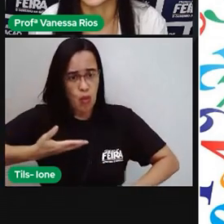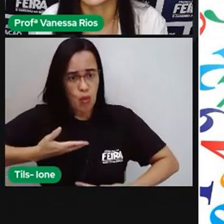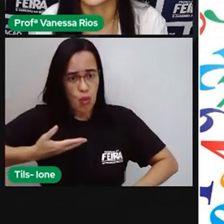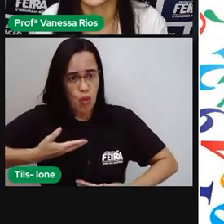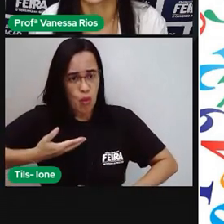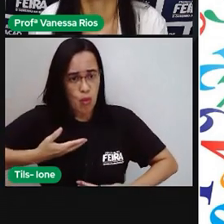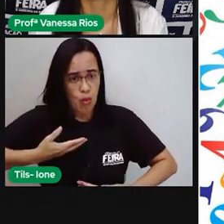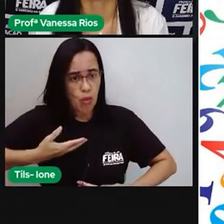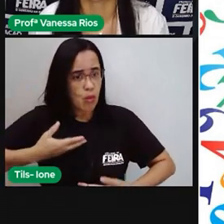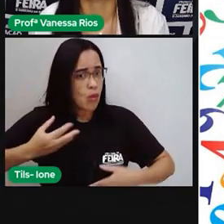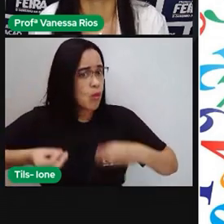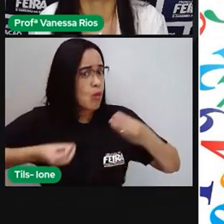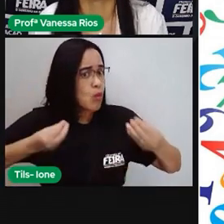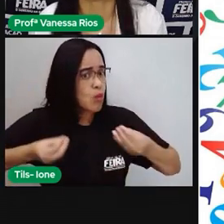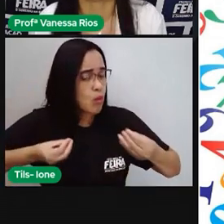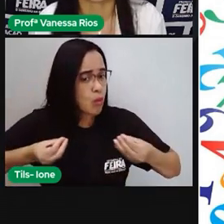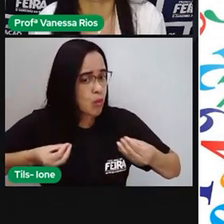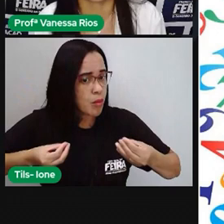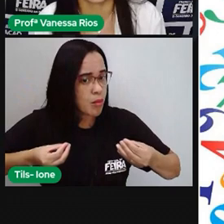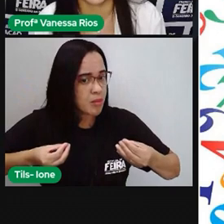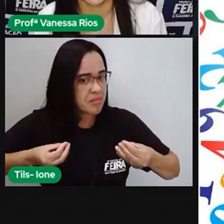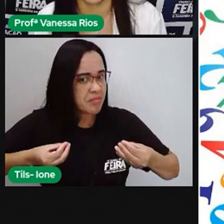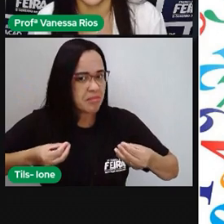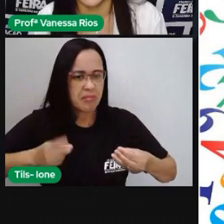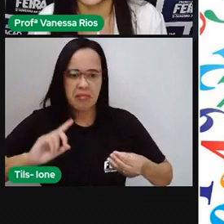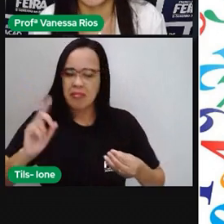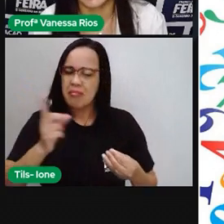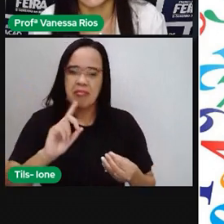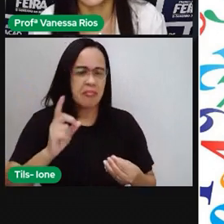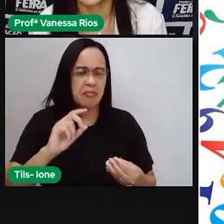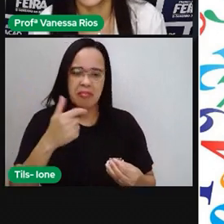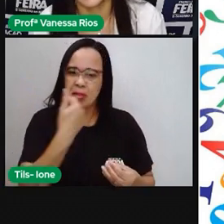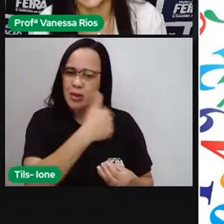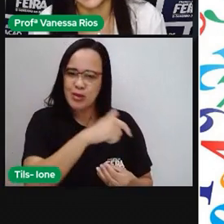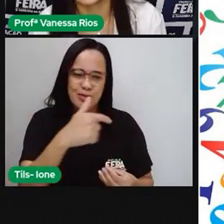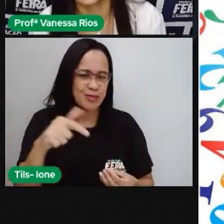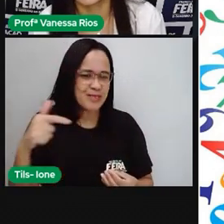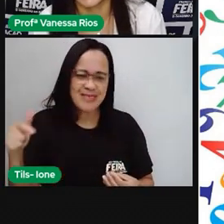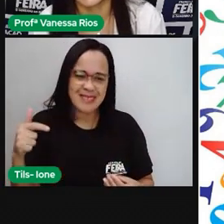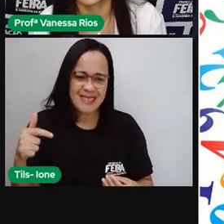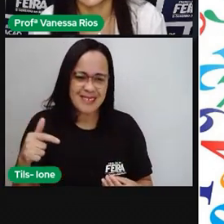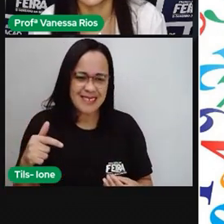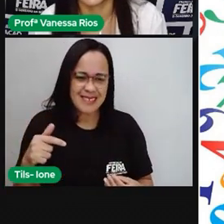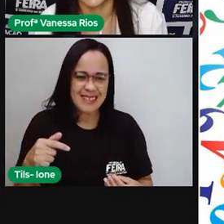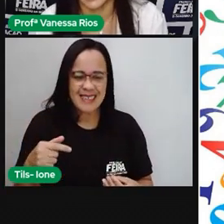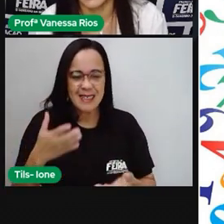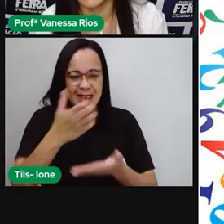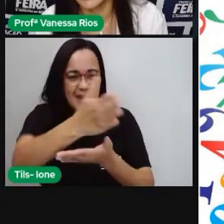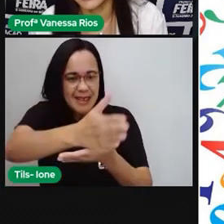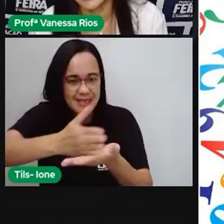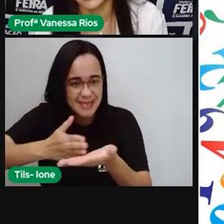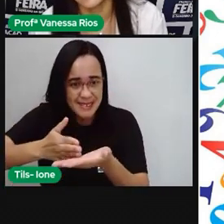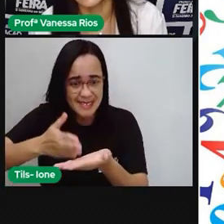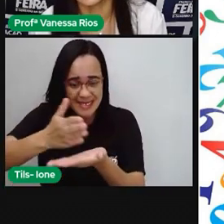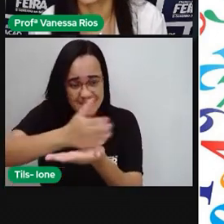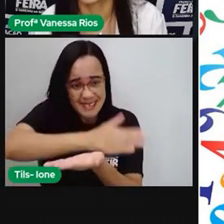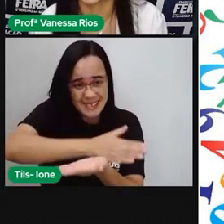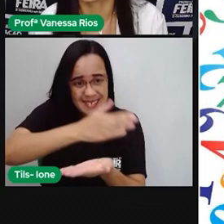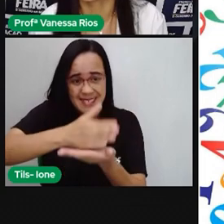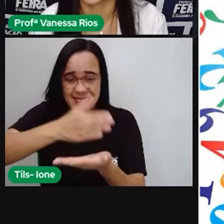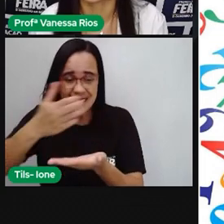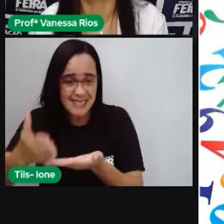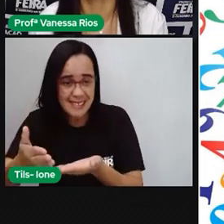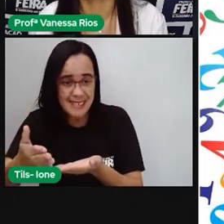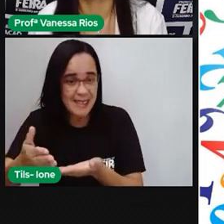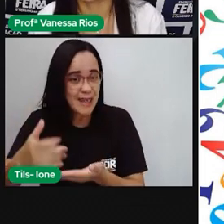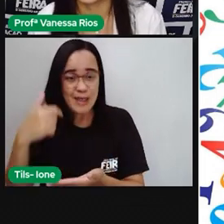bastante assimétrica. Essa palavra aí, assimétrica, esse A antes aí significa